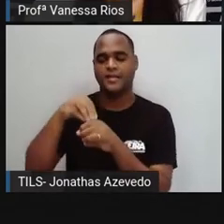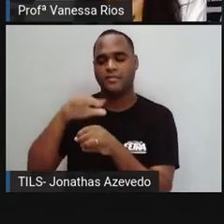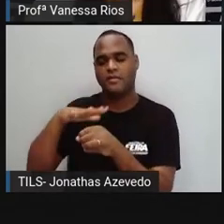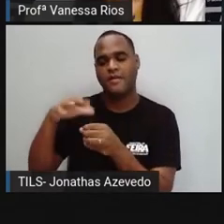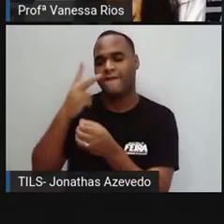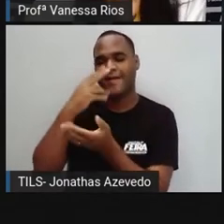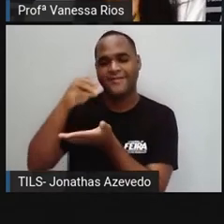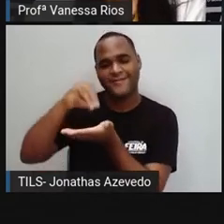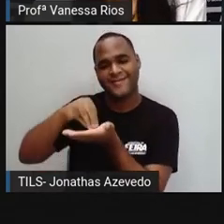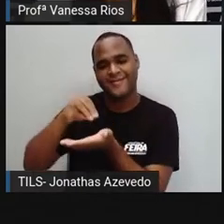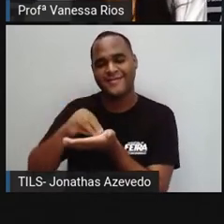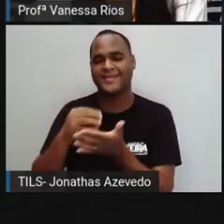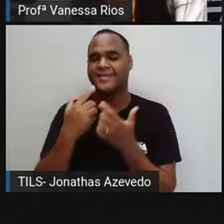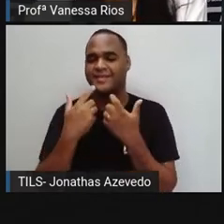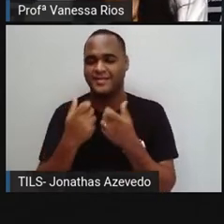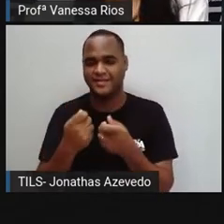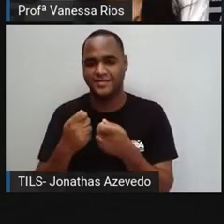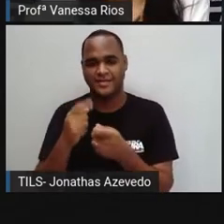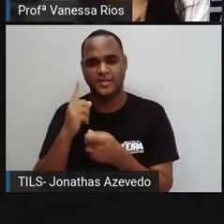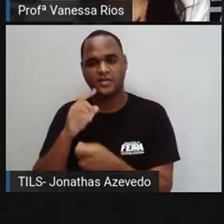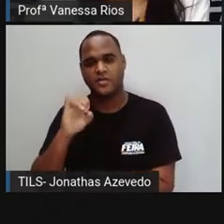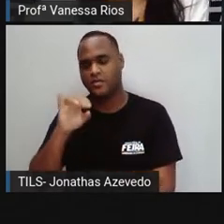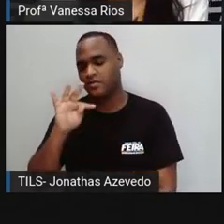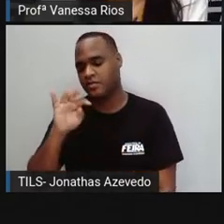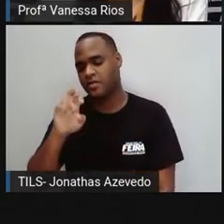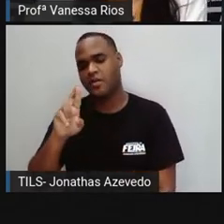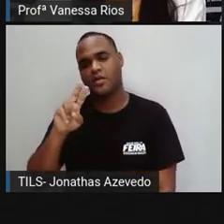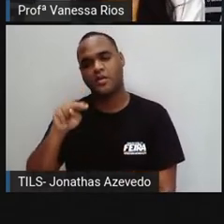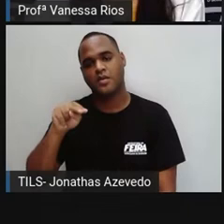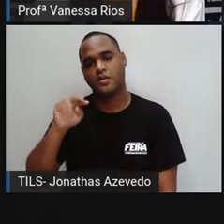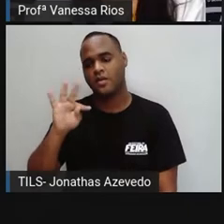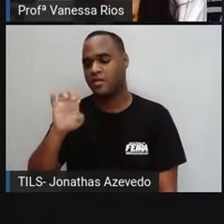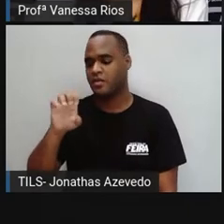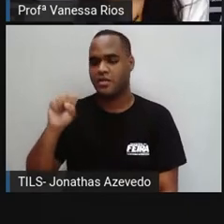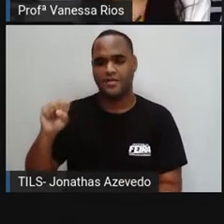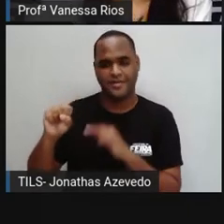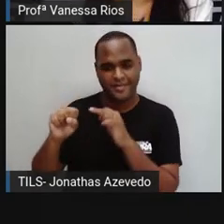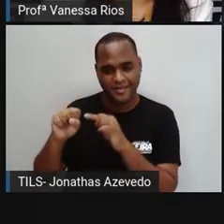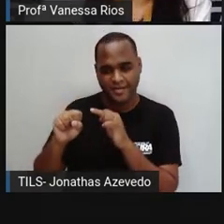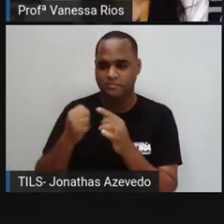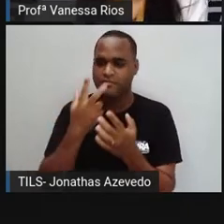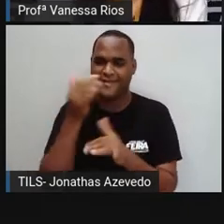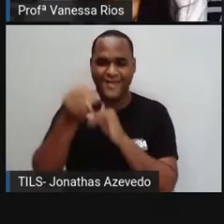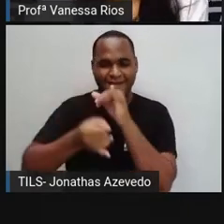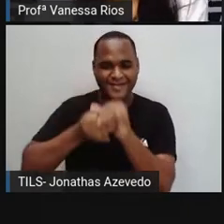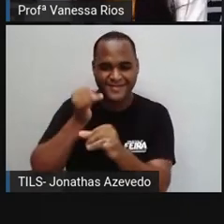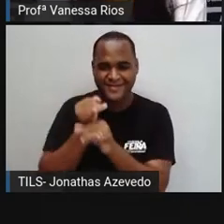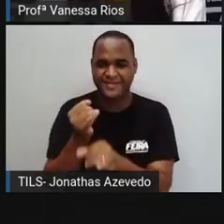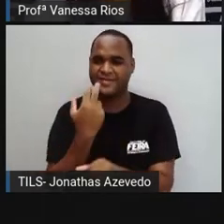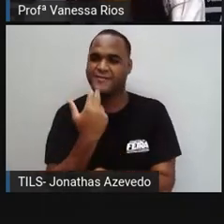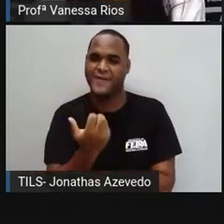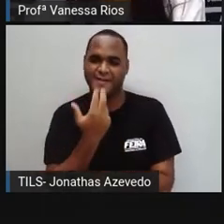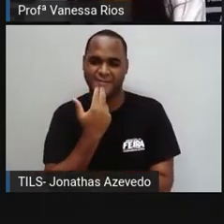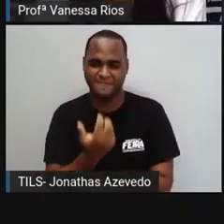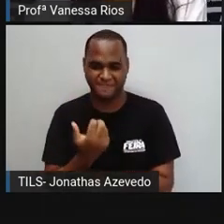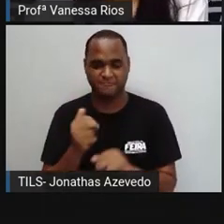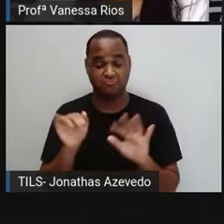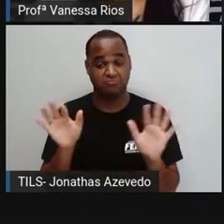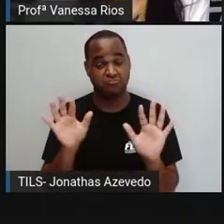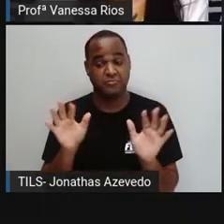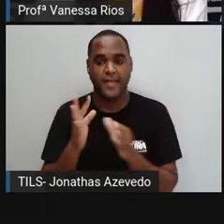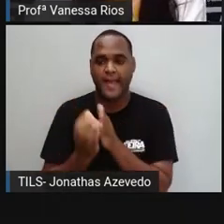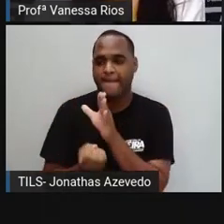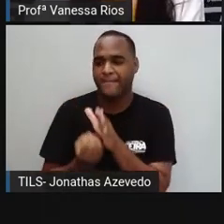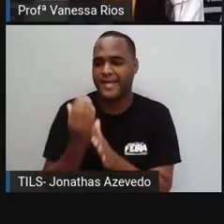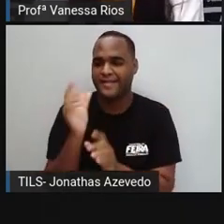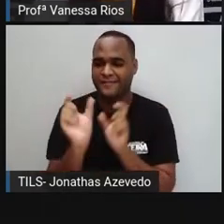Por exemplo, a palavra internetês, ou seja, a linguagem da internet. Então, são palavras que surgem,